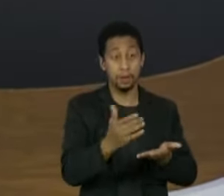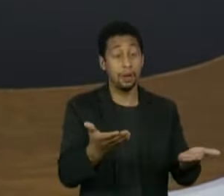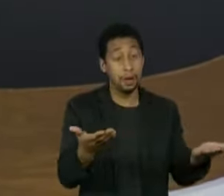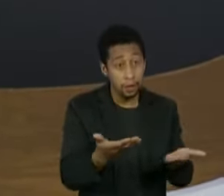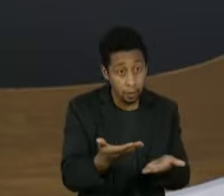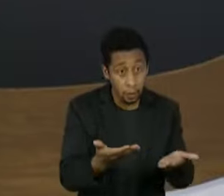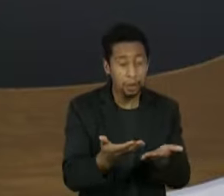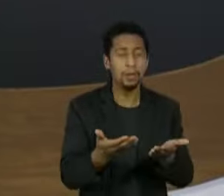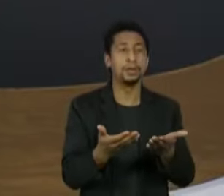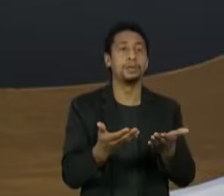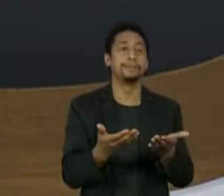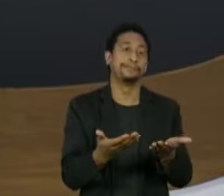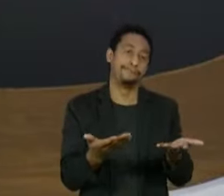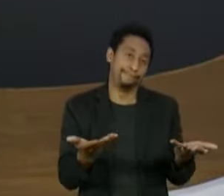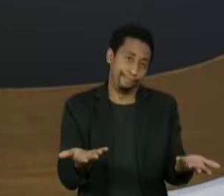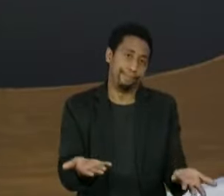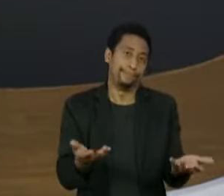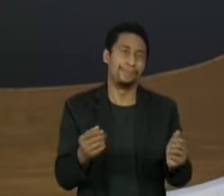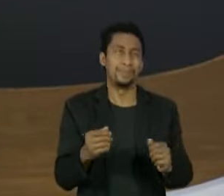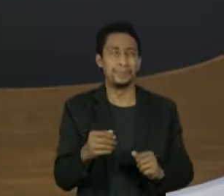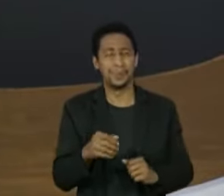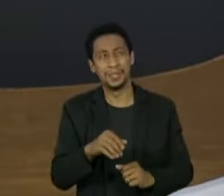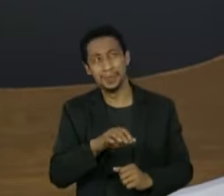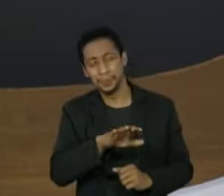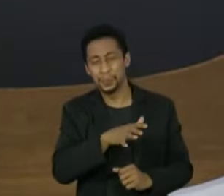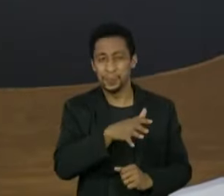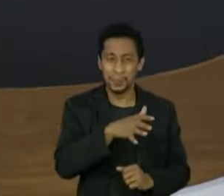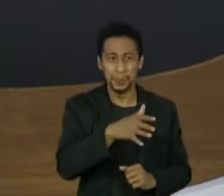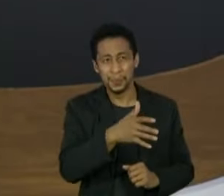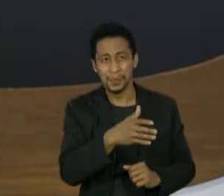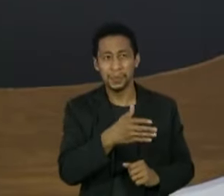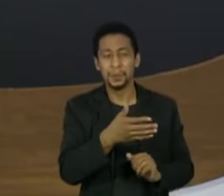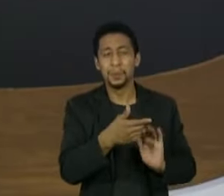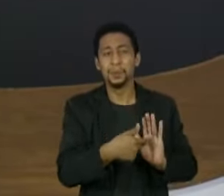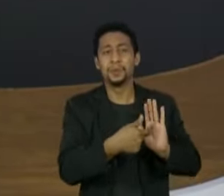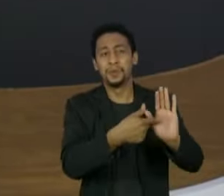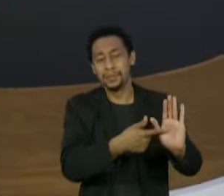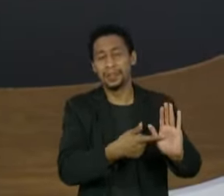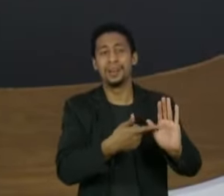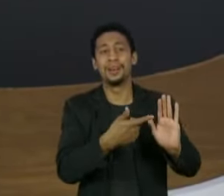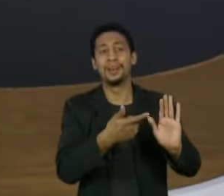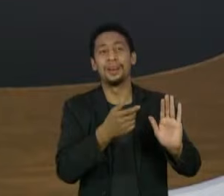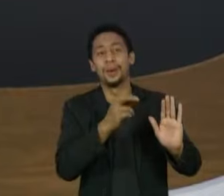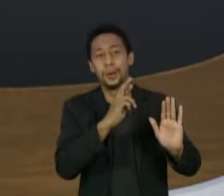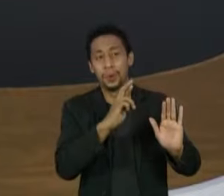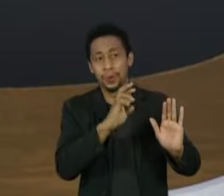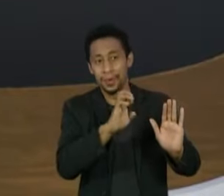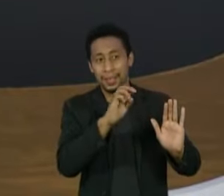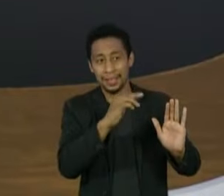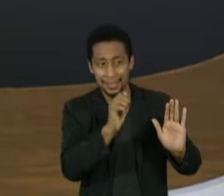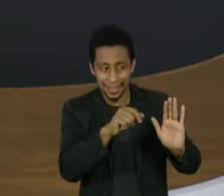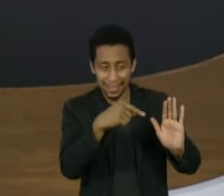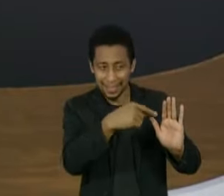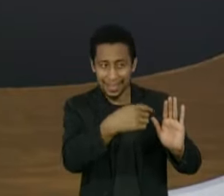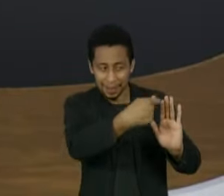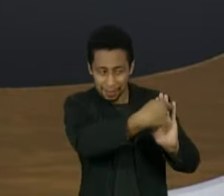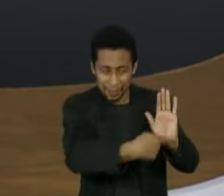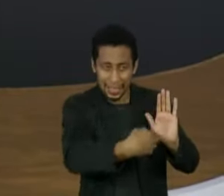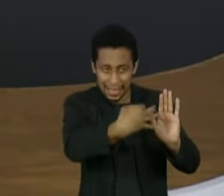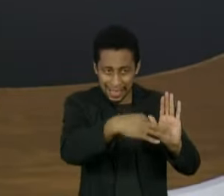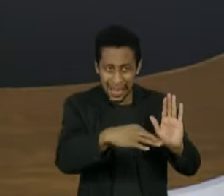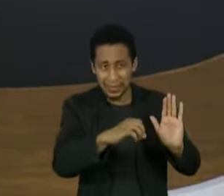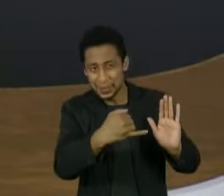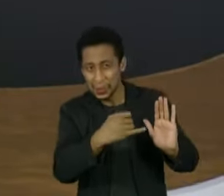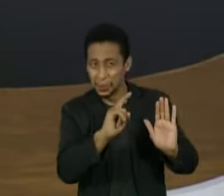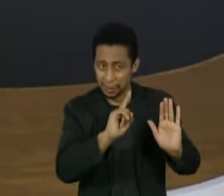um relatório para mais ou menos balizar o do senador Renan. Diante dessa polêmica